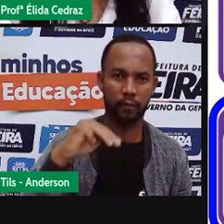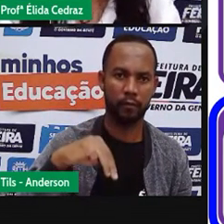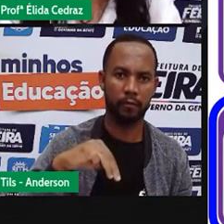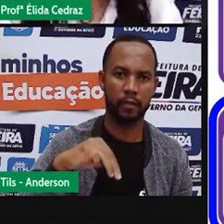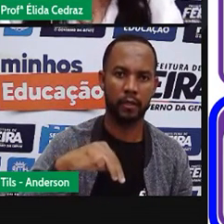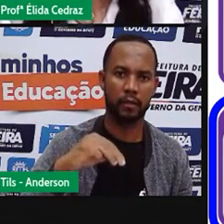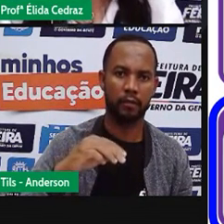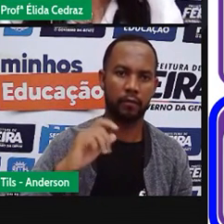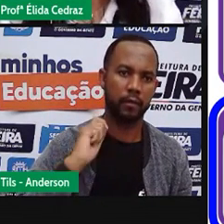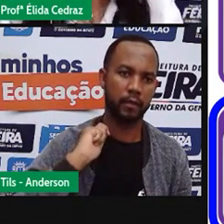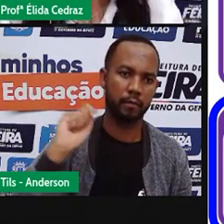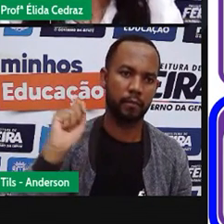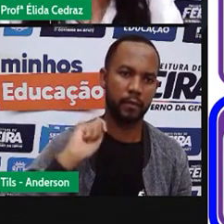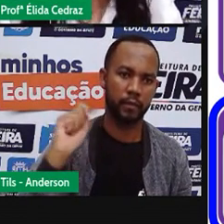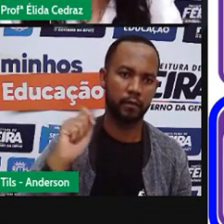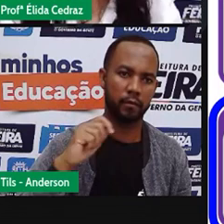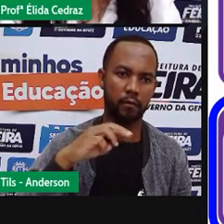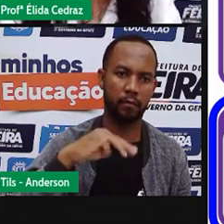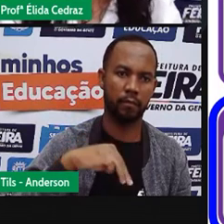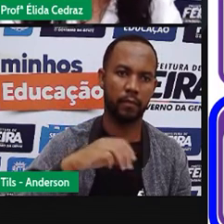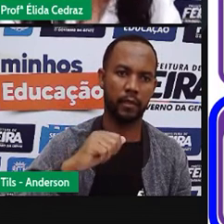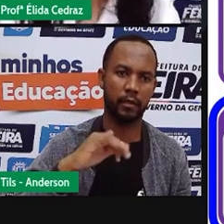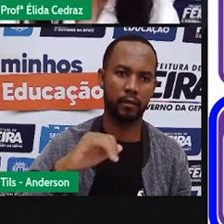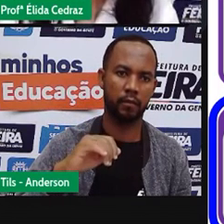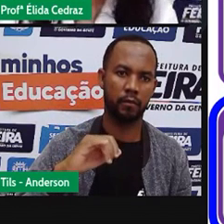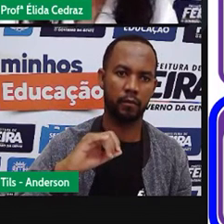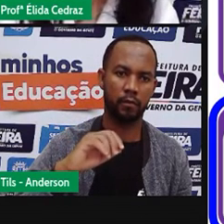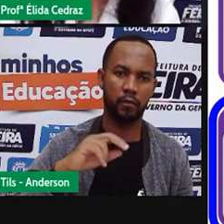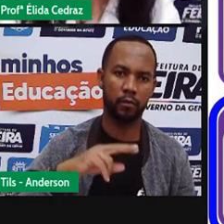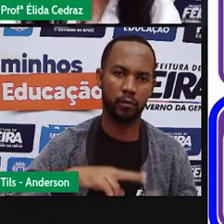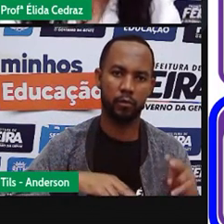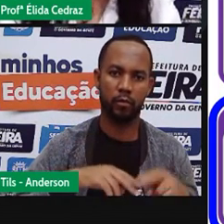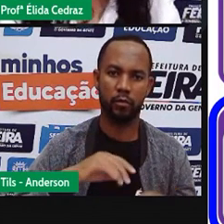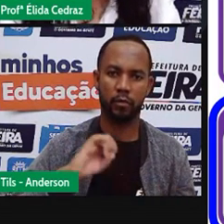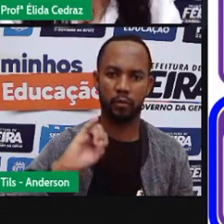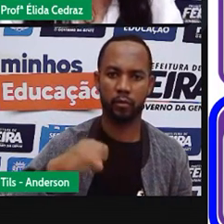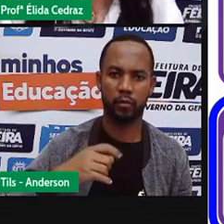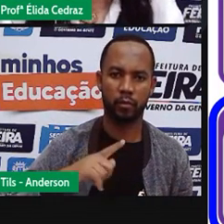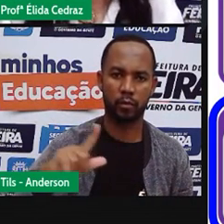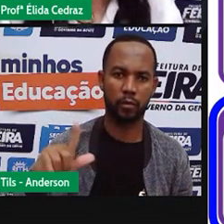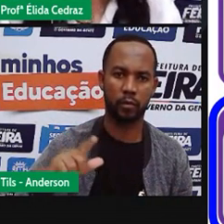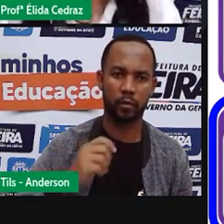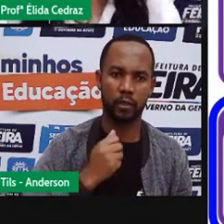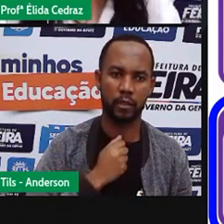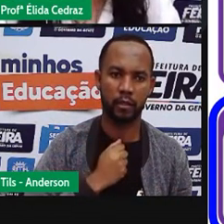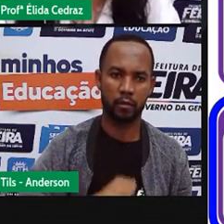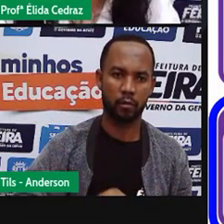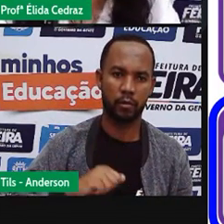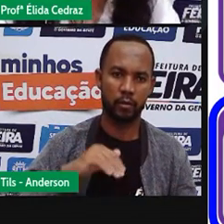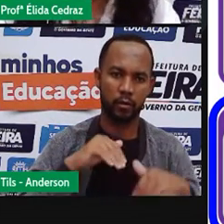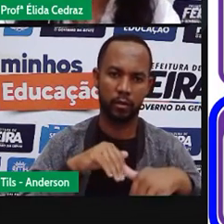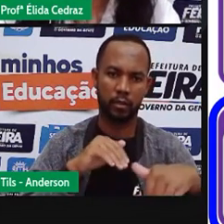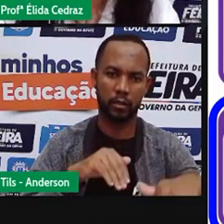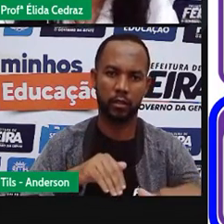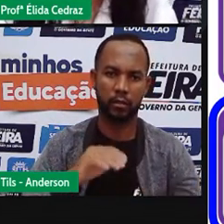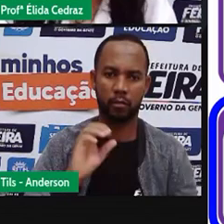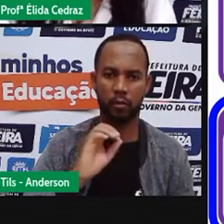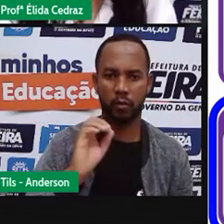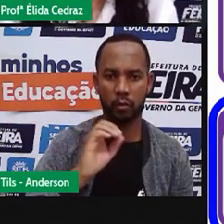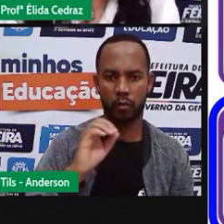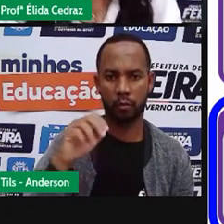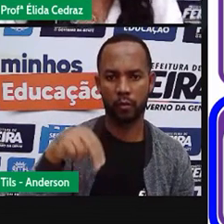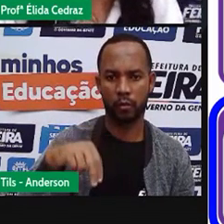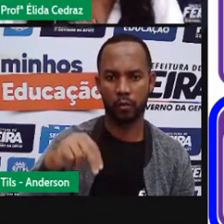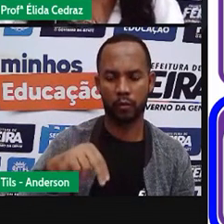junho julho agosto setembro outubro novembro e dezembro